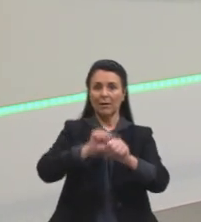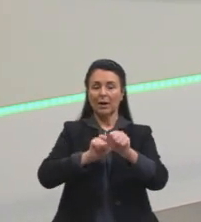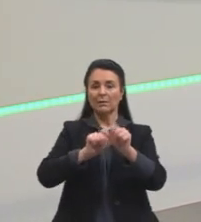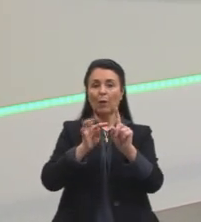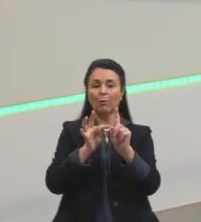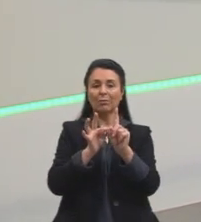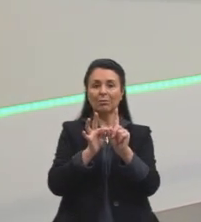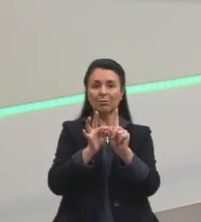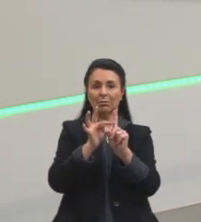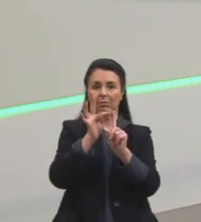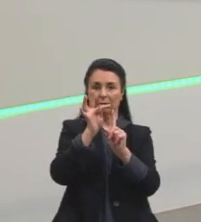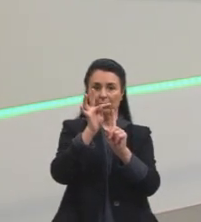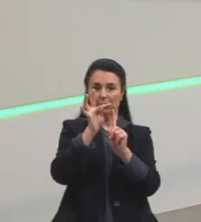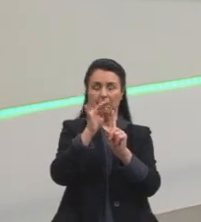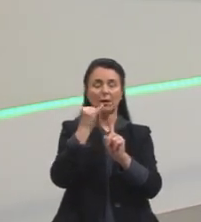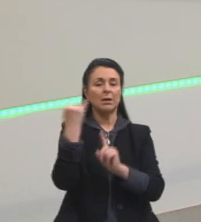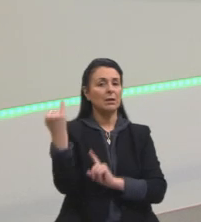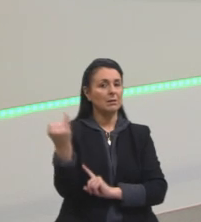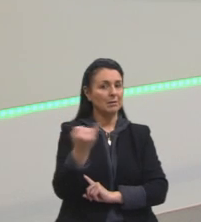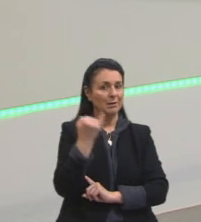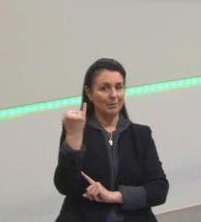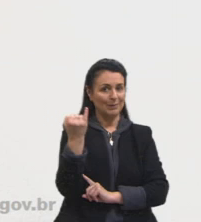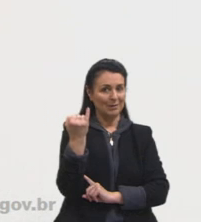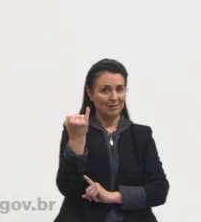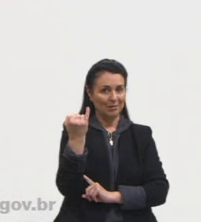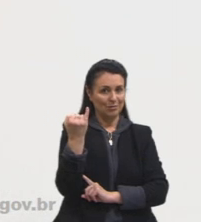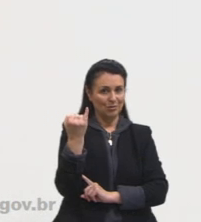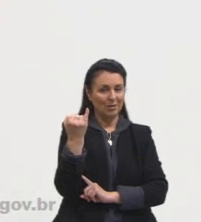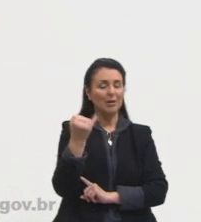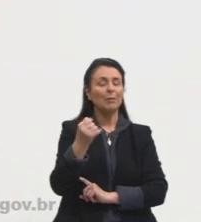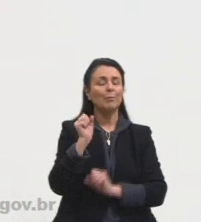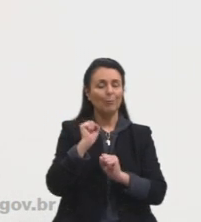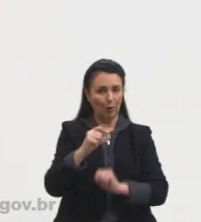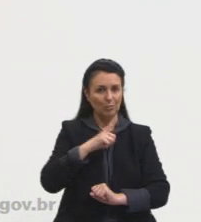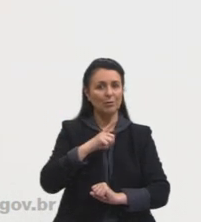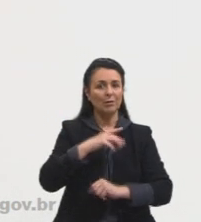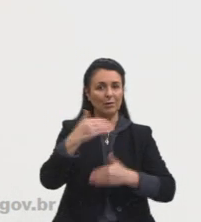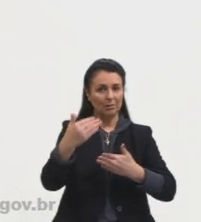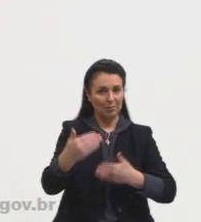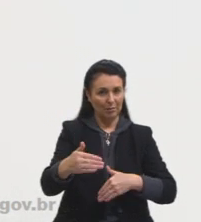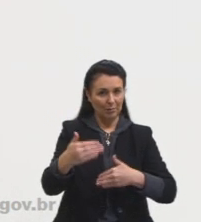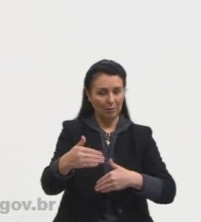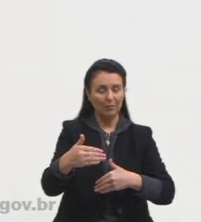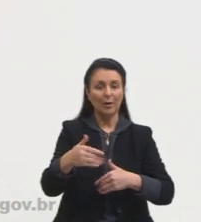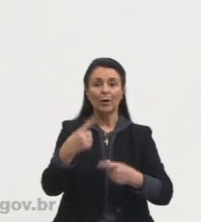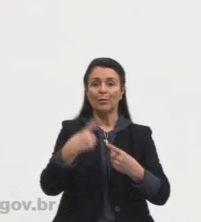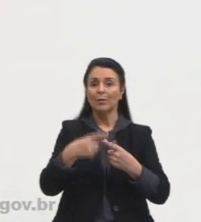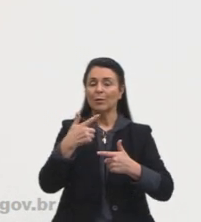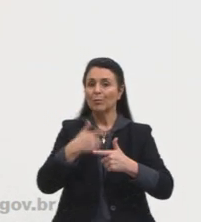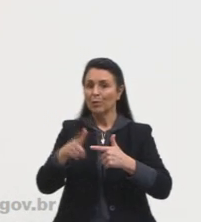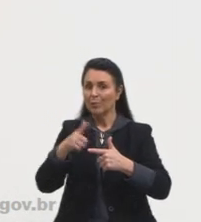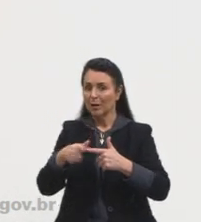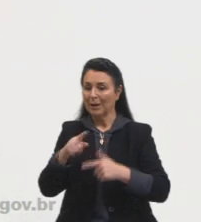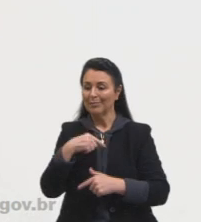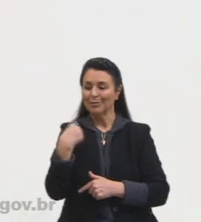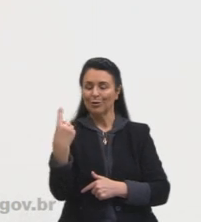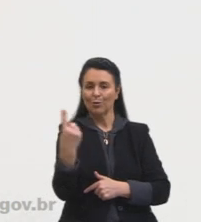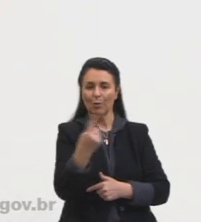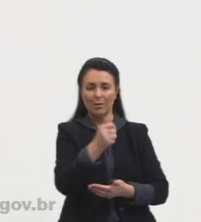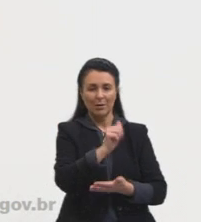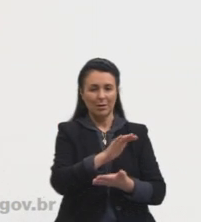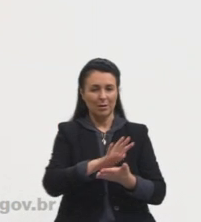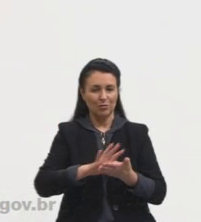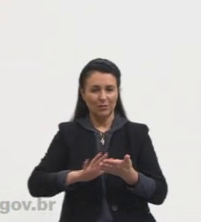é importante, muitas vezes pode te dar aí, chegar na tua provinha, porque isso aqui é um problema também relacionado à atividade humana, tá, gurizada?